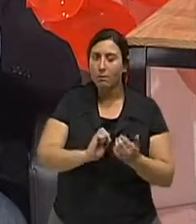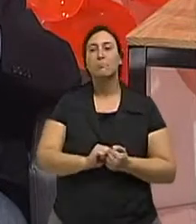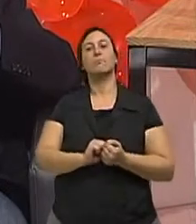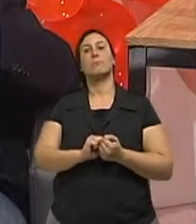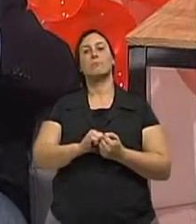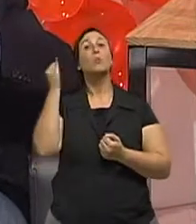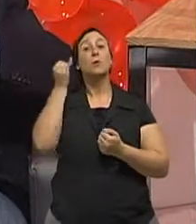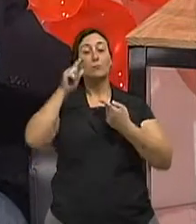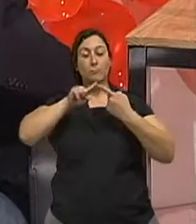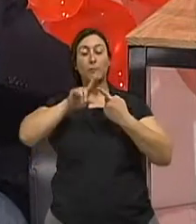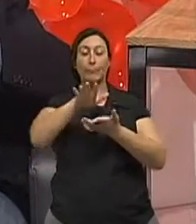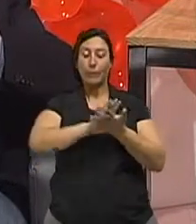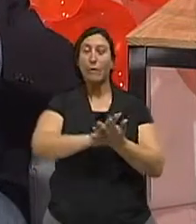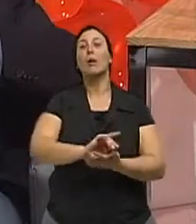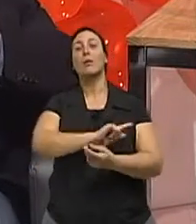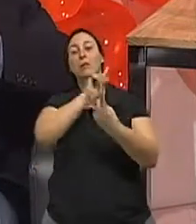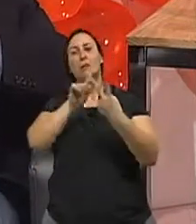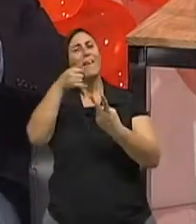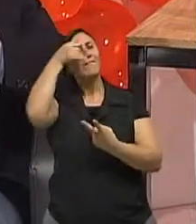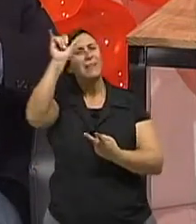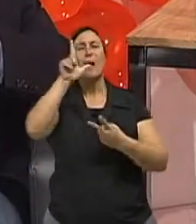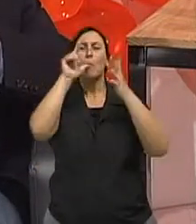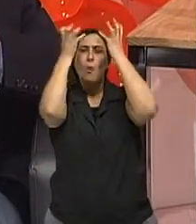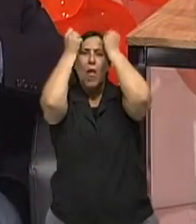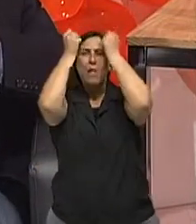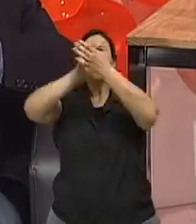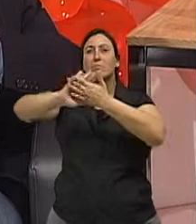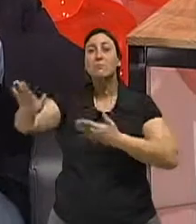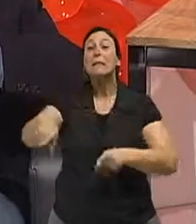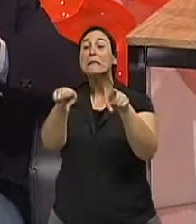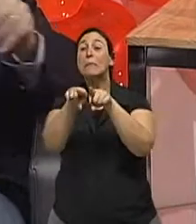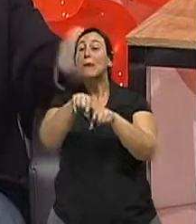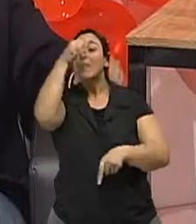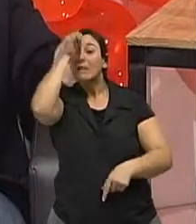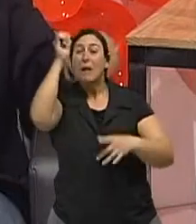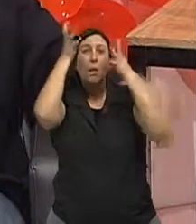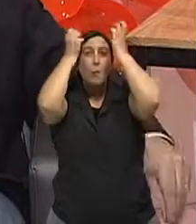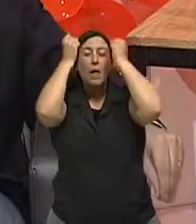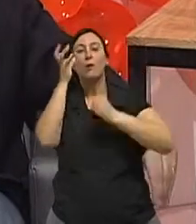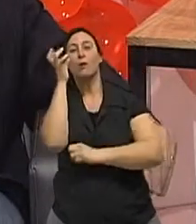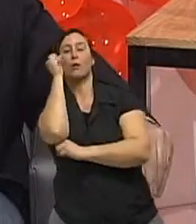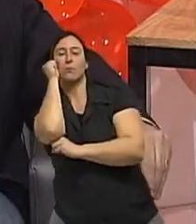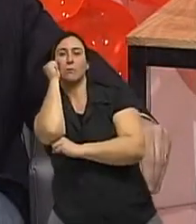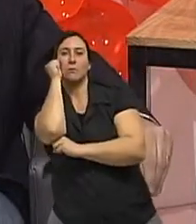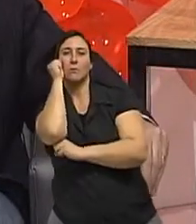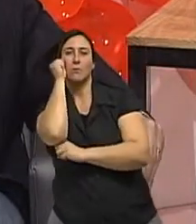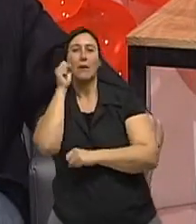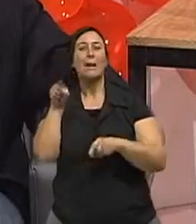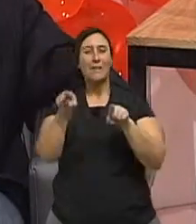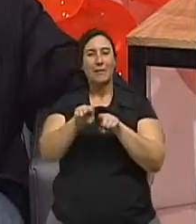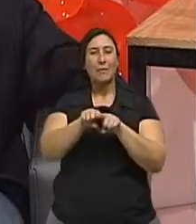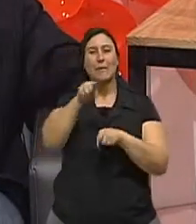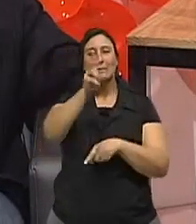sair com o cabelo molhado, não dormir com o cabelo molhado, acordar e ter aquele chinelinho de